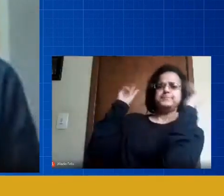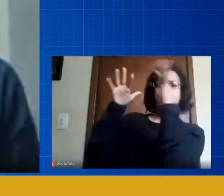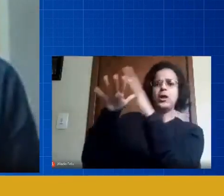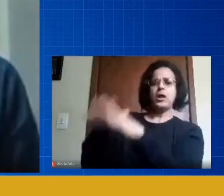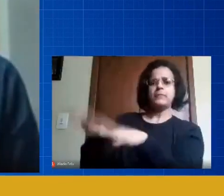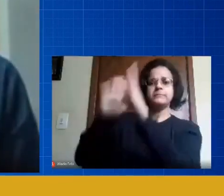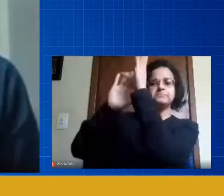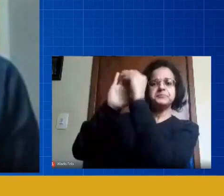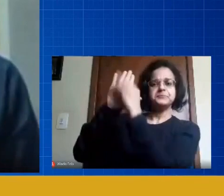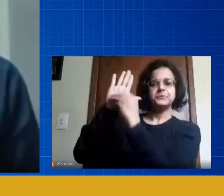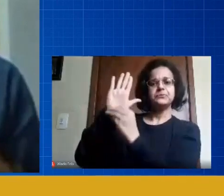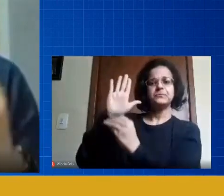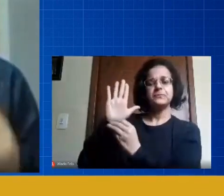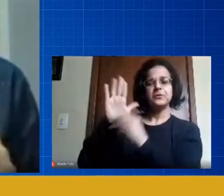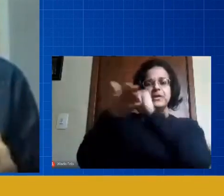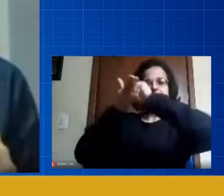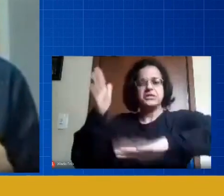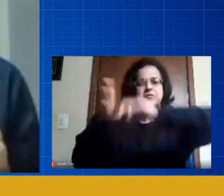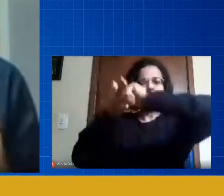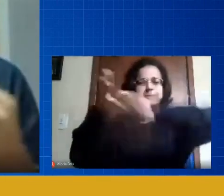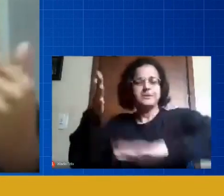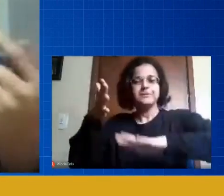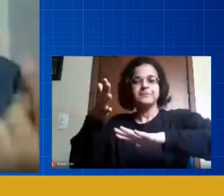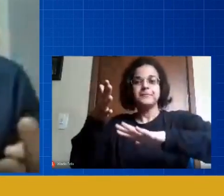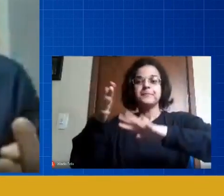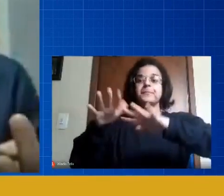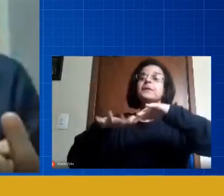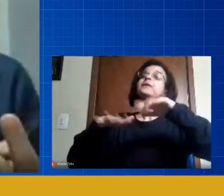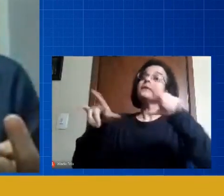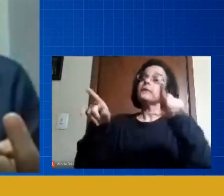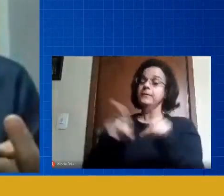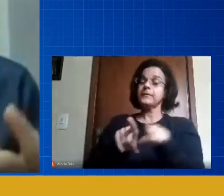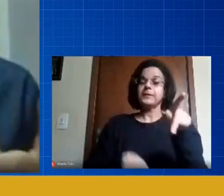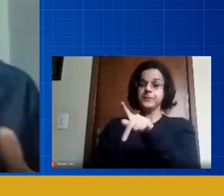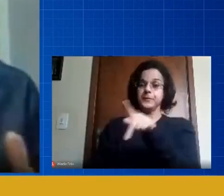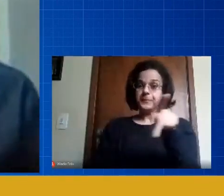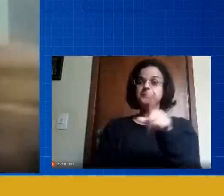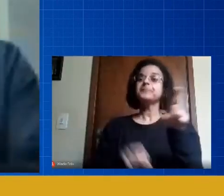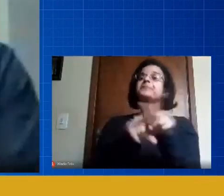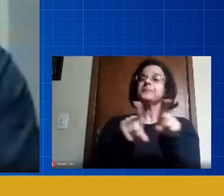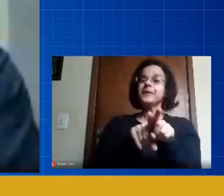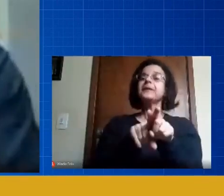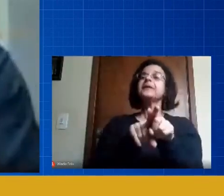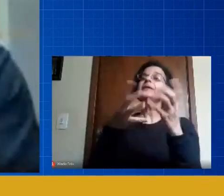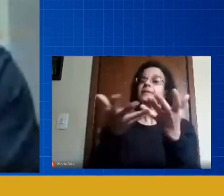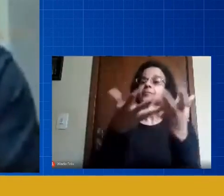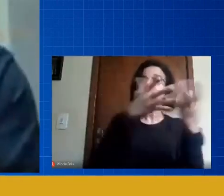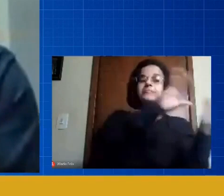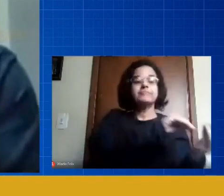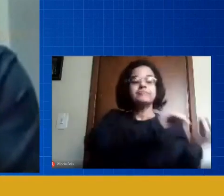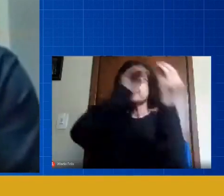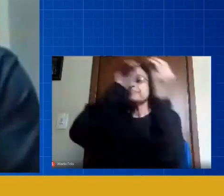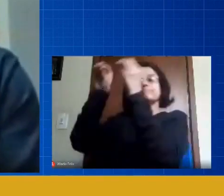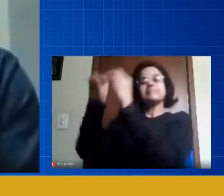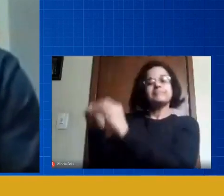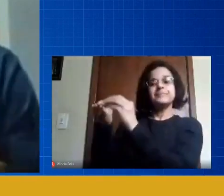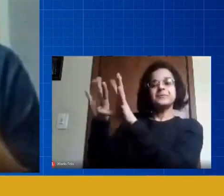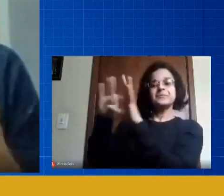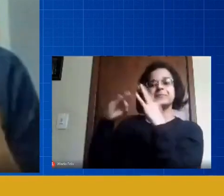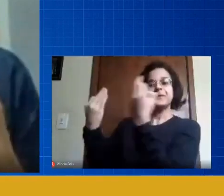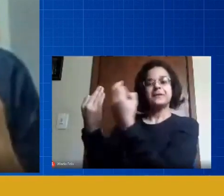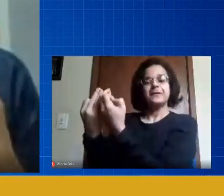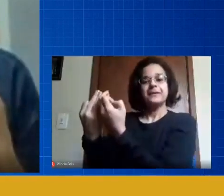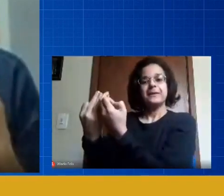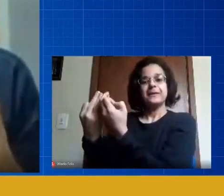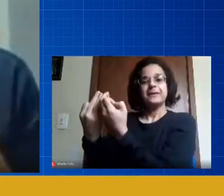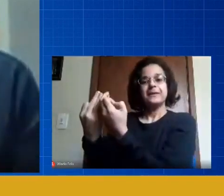atividades e alguns pais alguns professores inclusive querem transferir para os pais essa